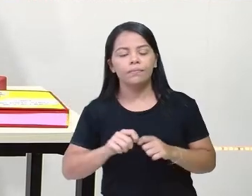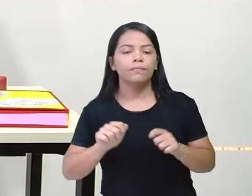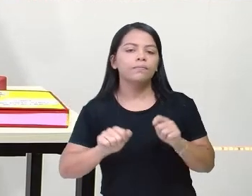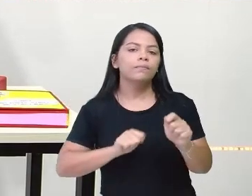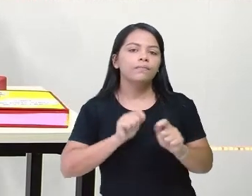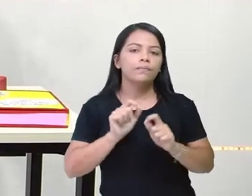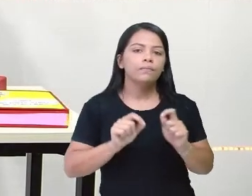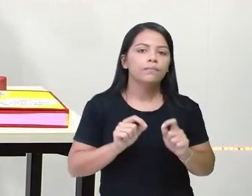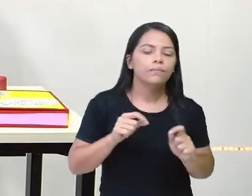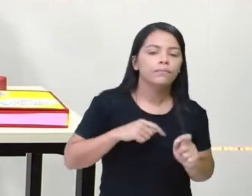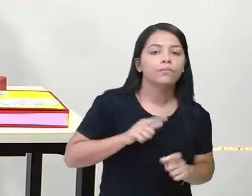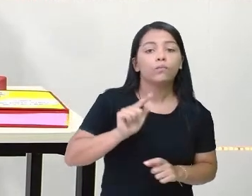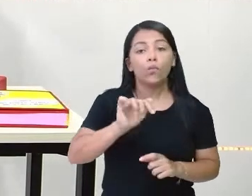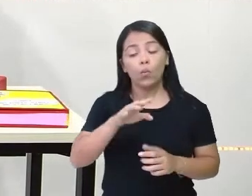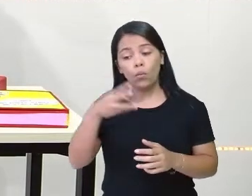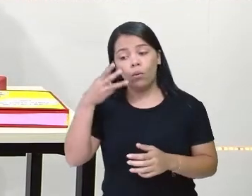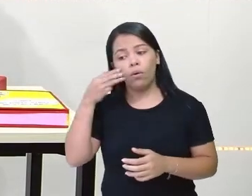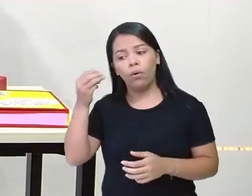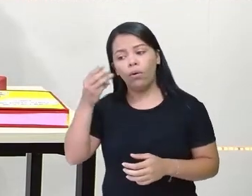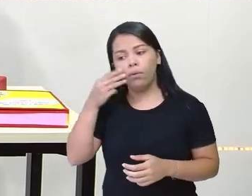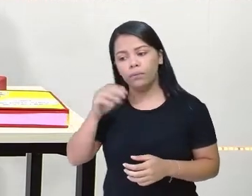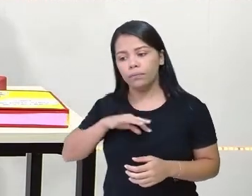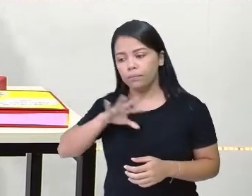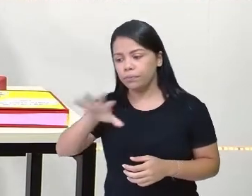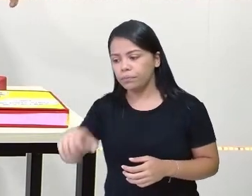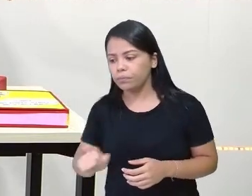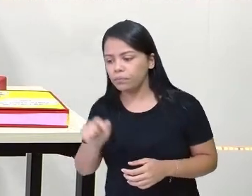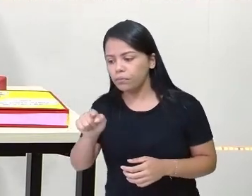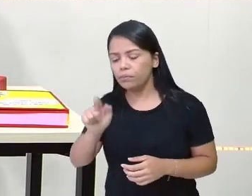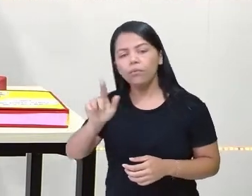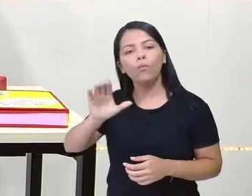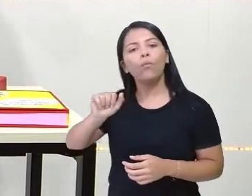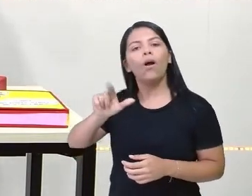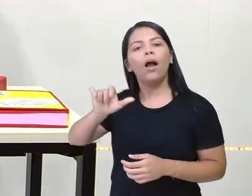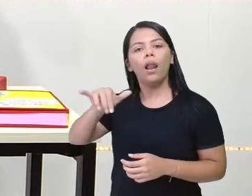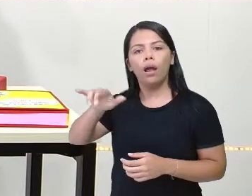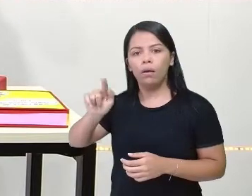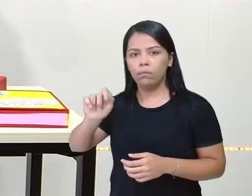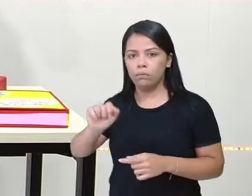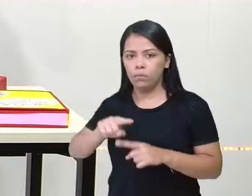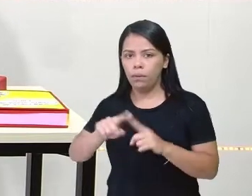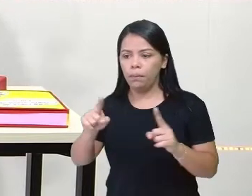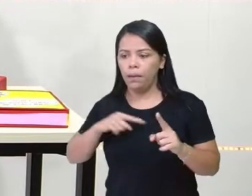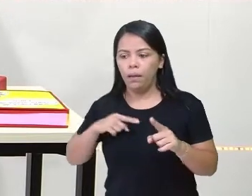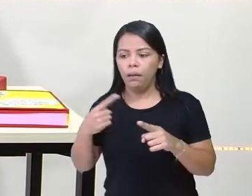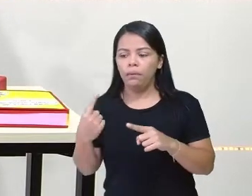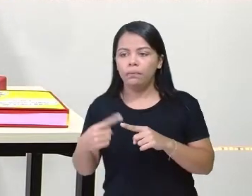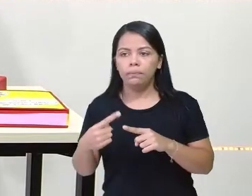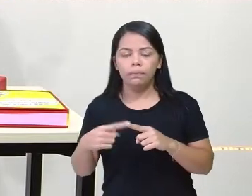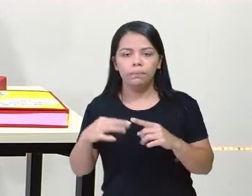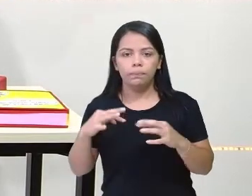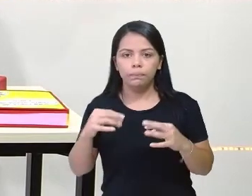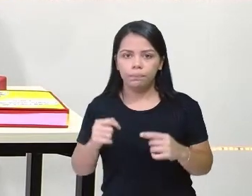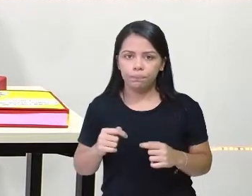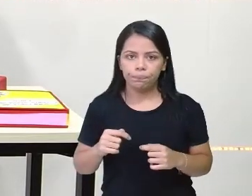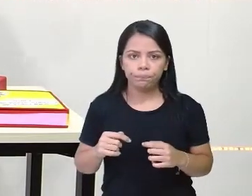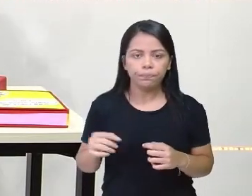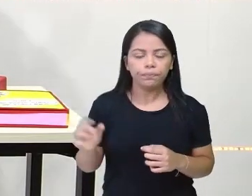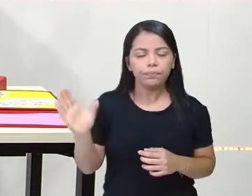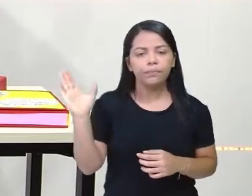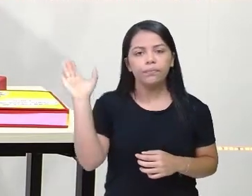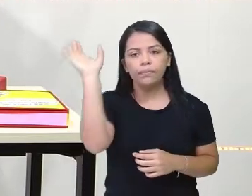comeu o calango, mas a onça não comeu o gato. Por quê? Porque todo mestre não ensina nem tudo.